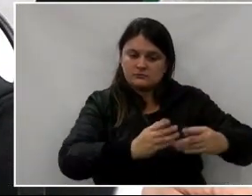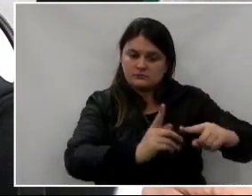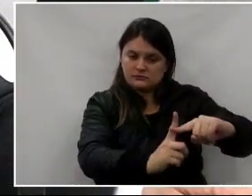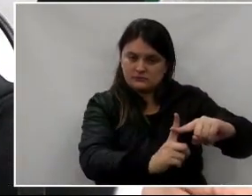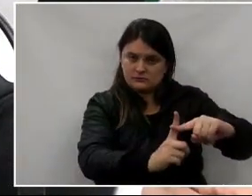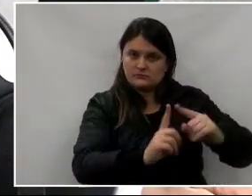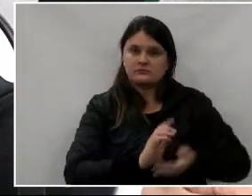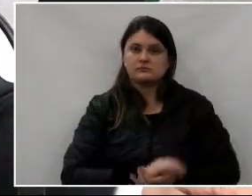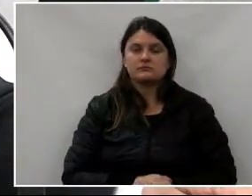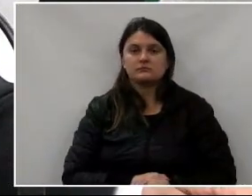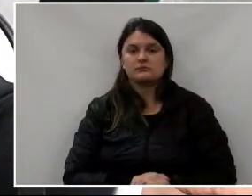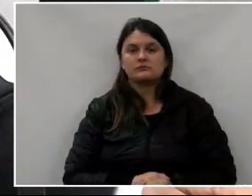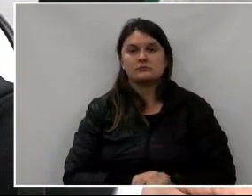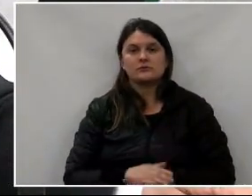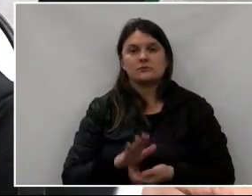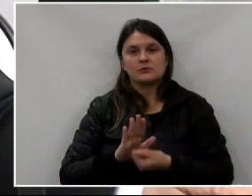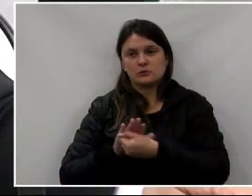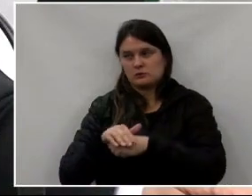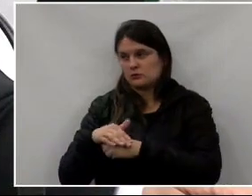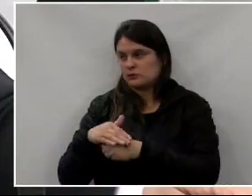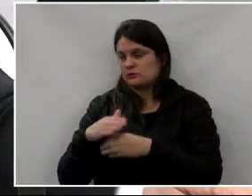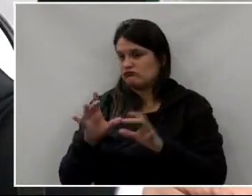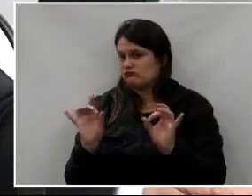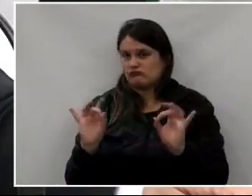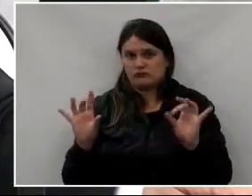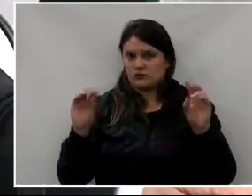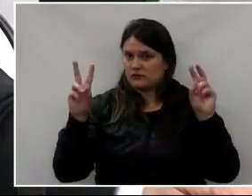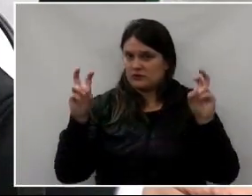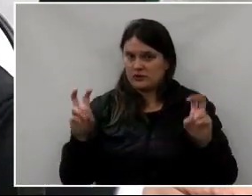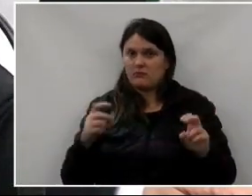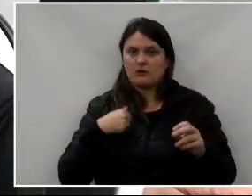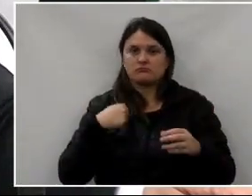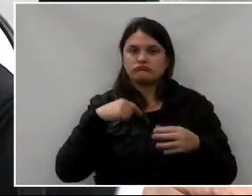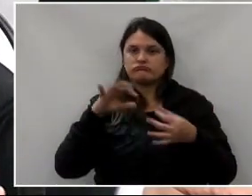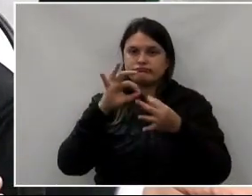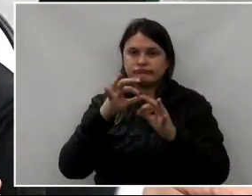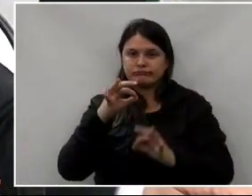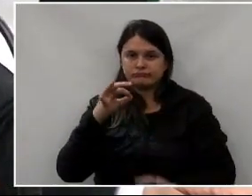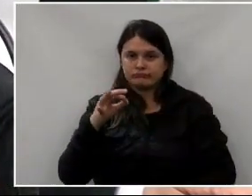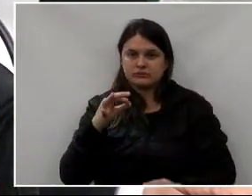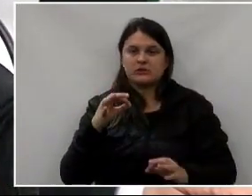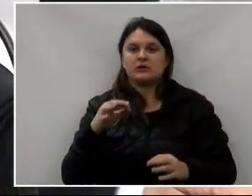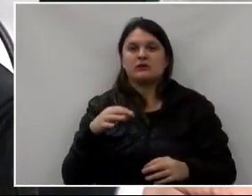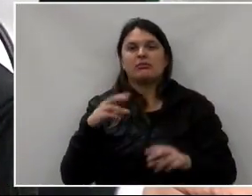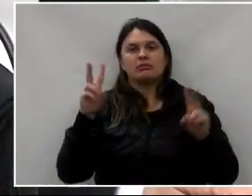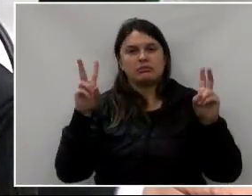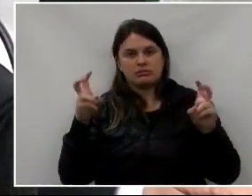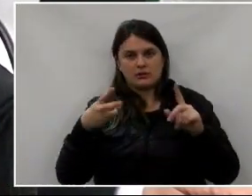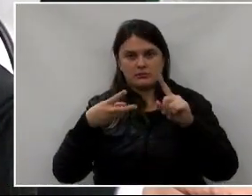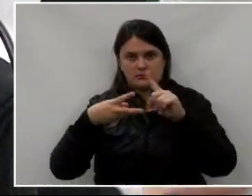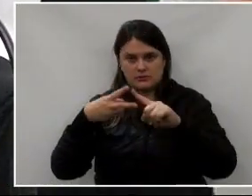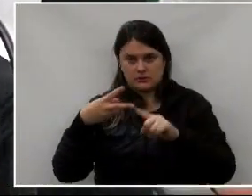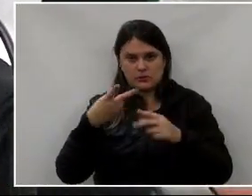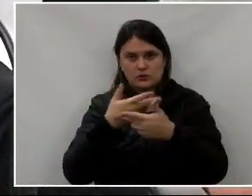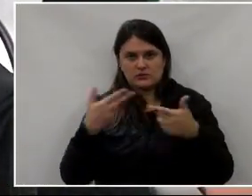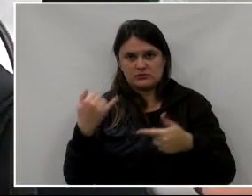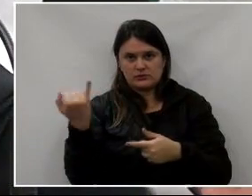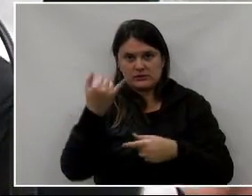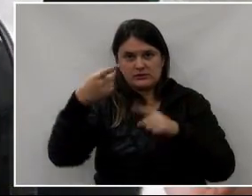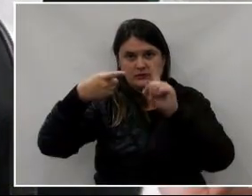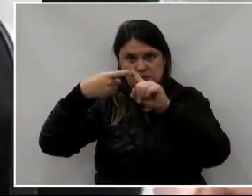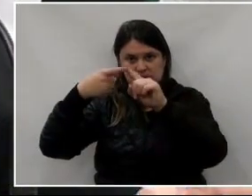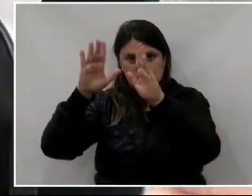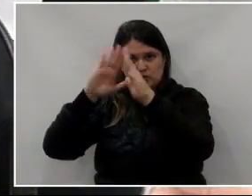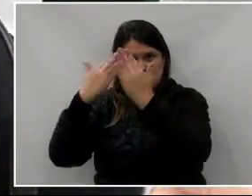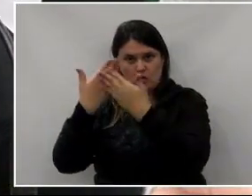quesito. Então, na noite de hoje, isso, senhor presidente. Só para deixar esse relato a respeito desses dois fatos, do Colégio da Polícia